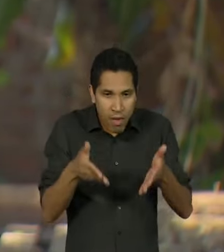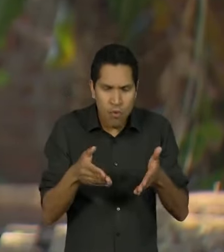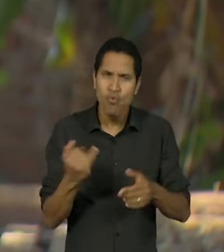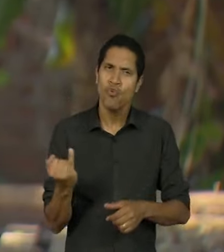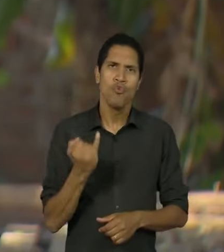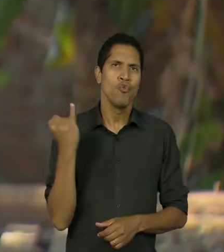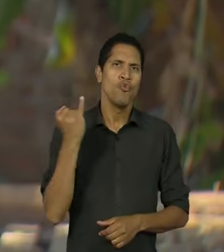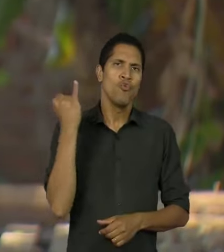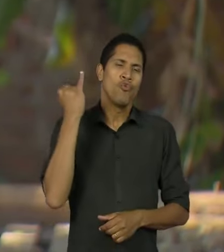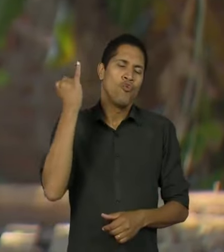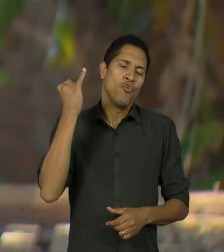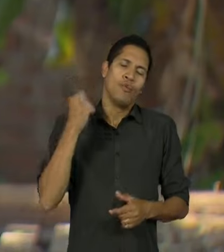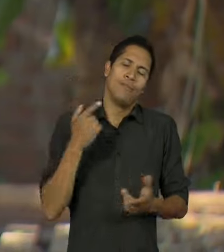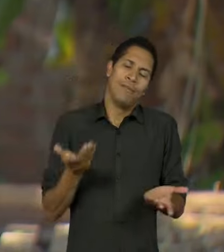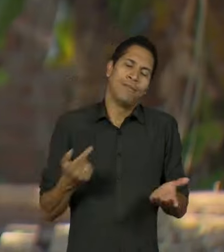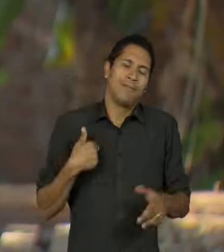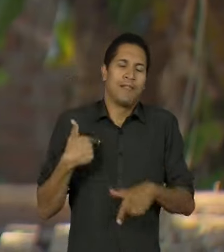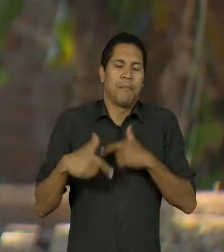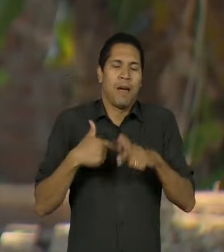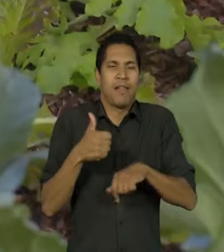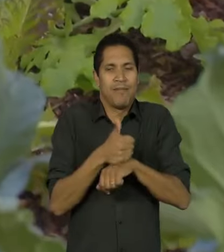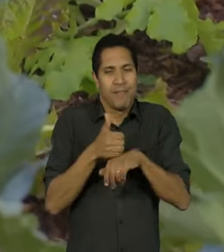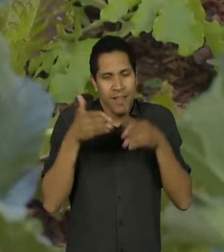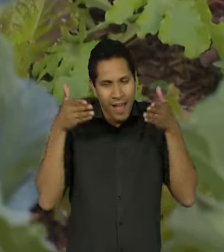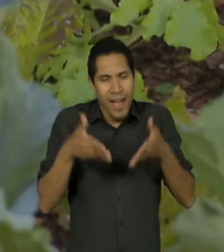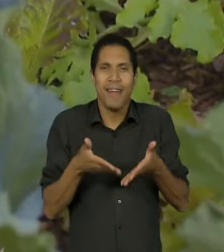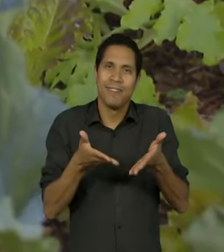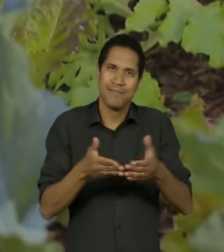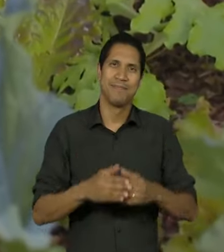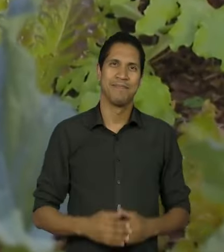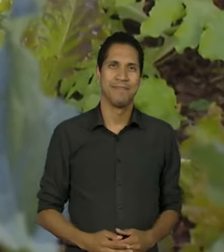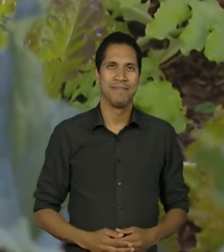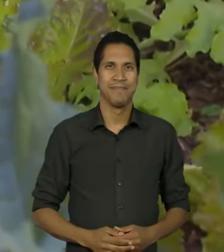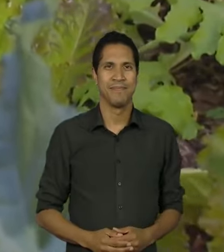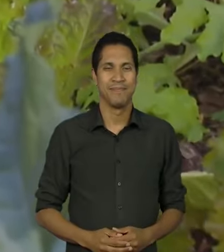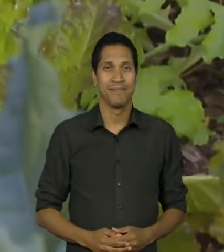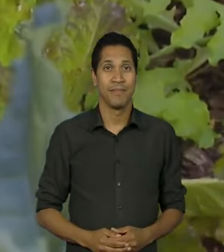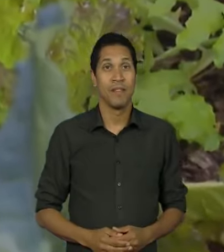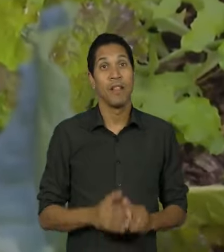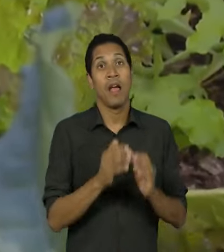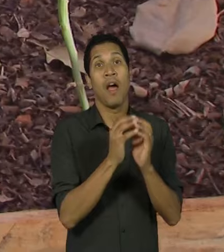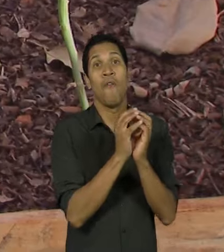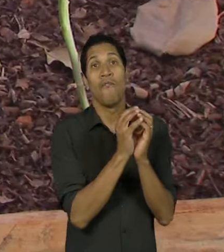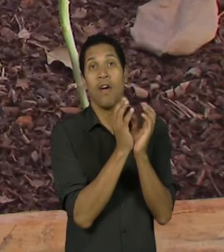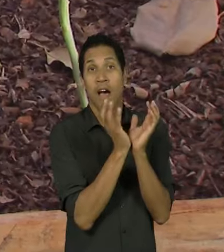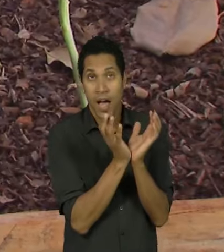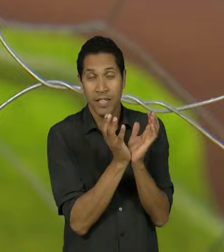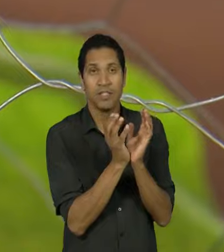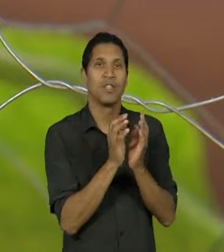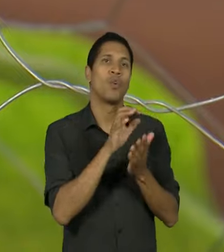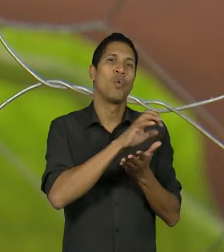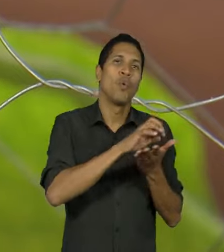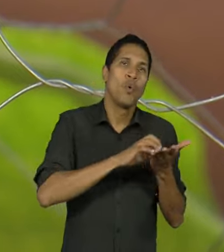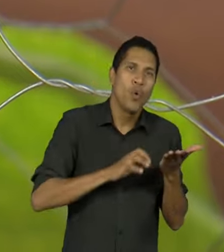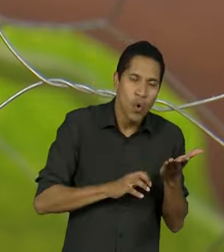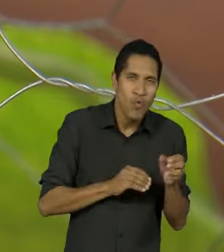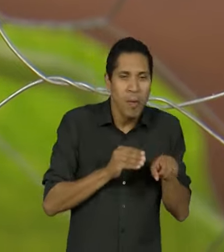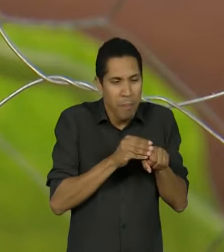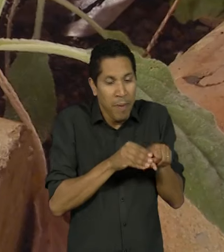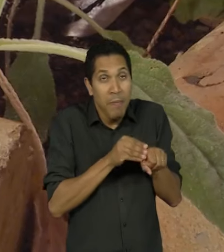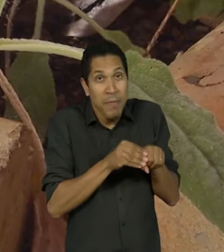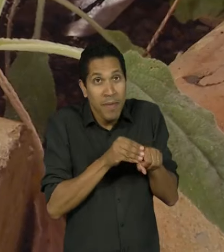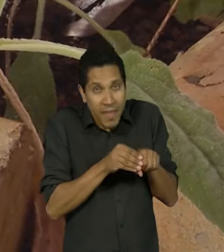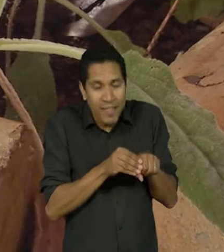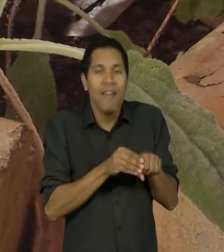ainda mais porque eu sou profissional da área ambiental. Da alface, couve e pepino,